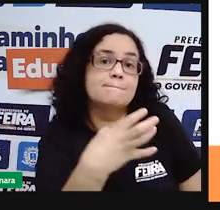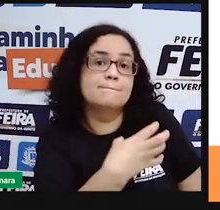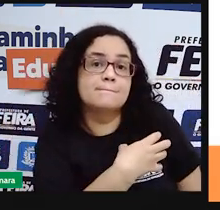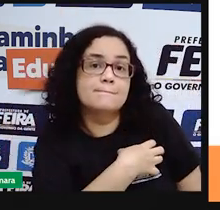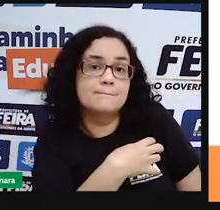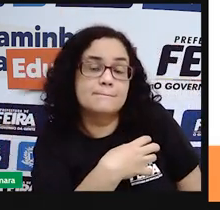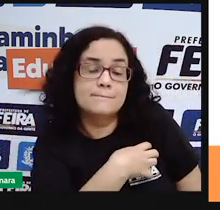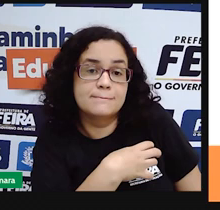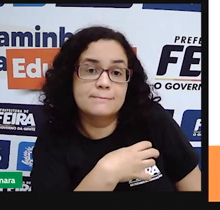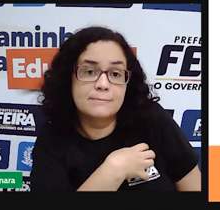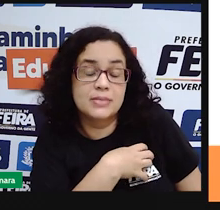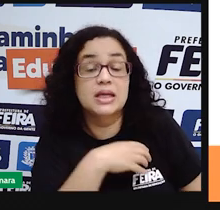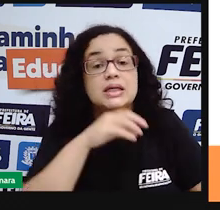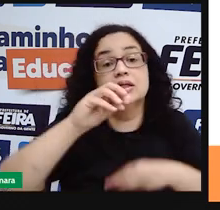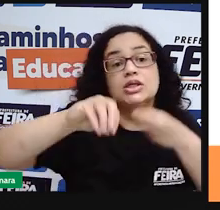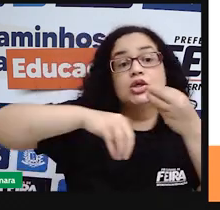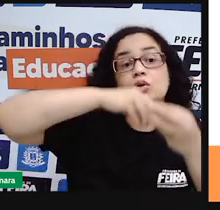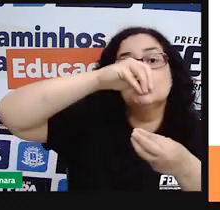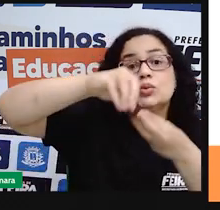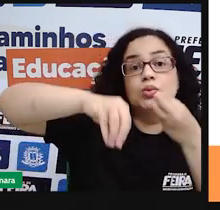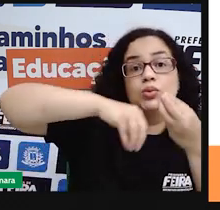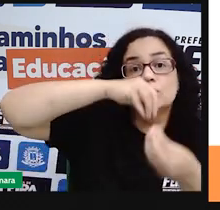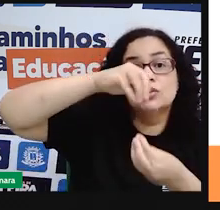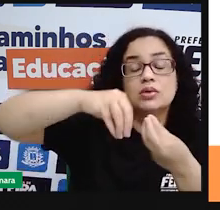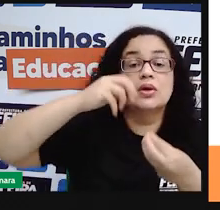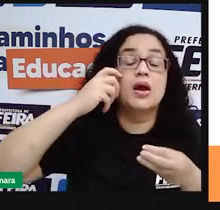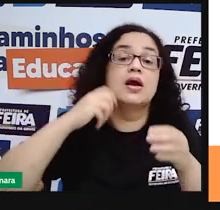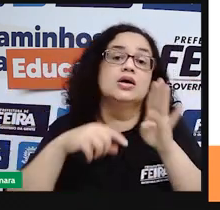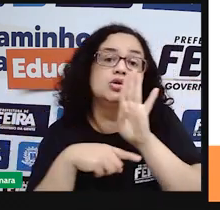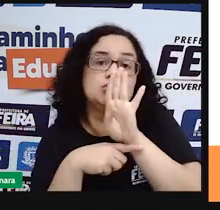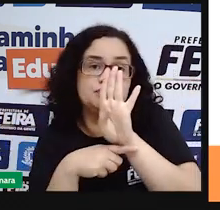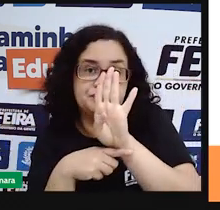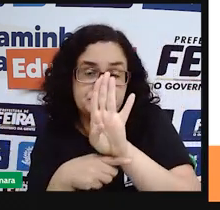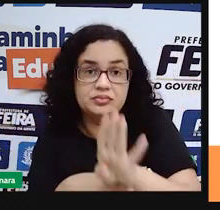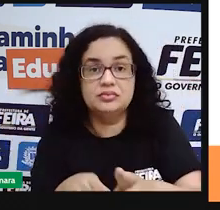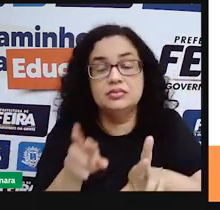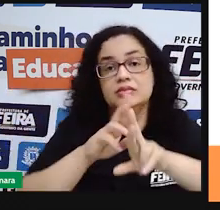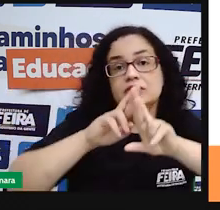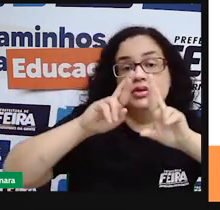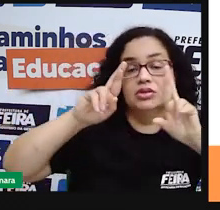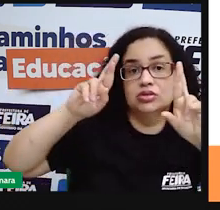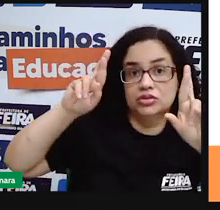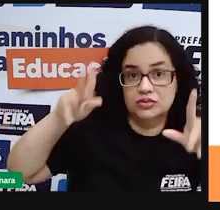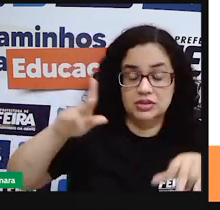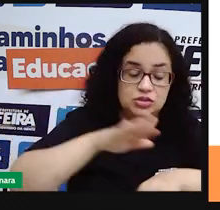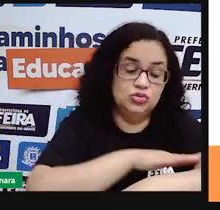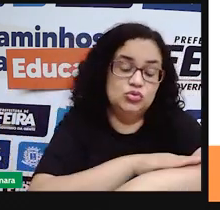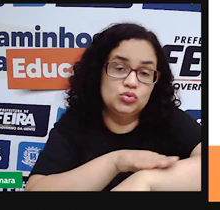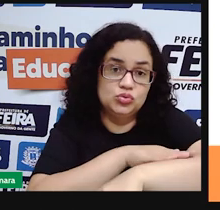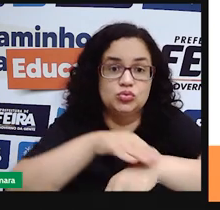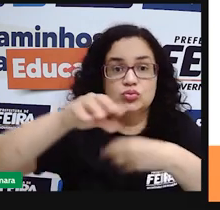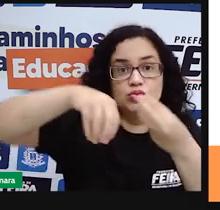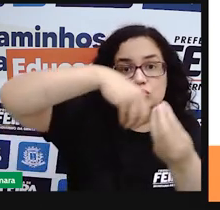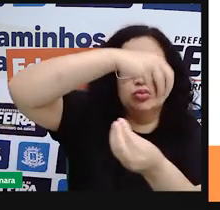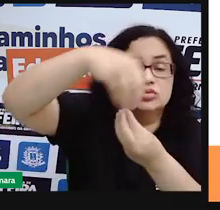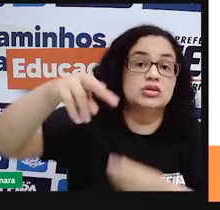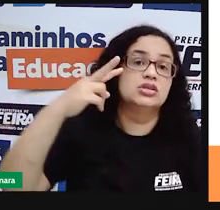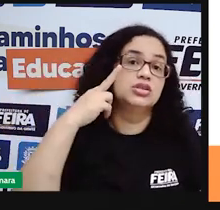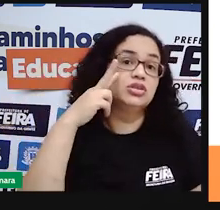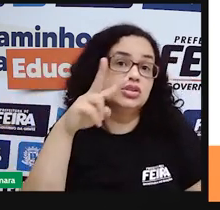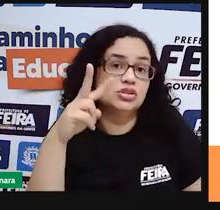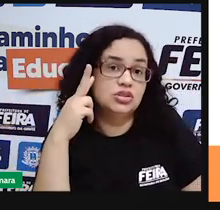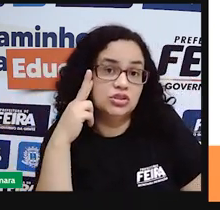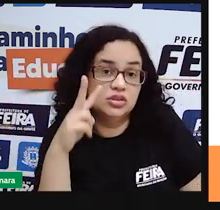misturas, né? Devido às contribuições de diferentes etnias. A gente já viu aí as